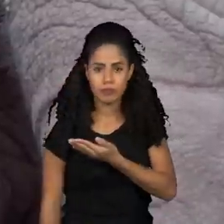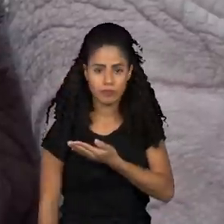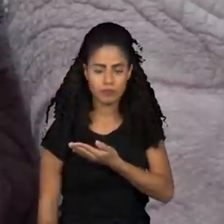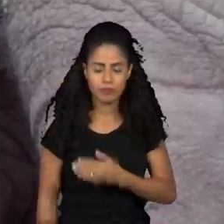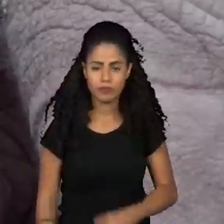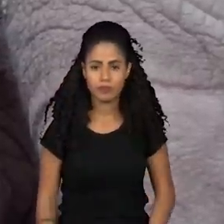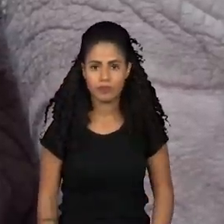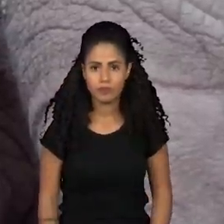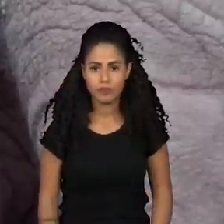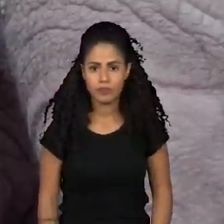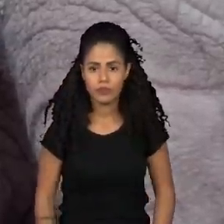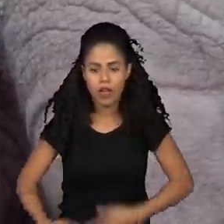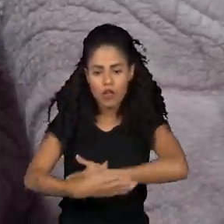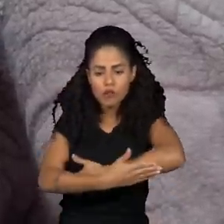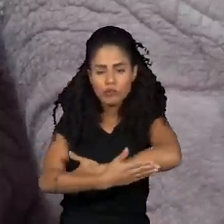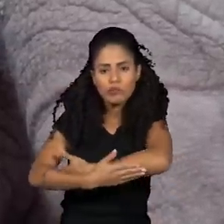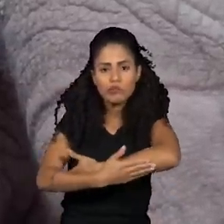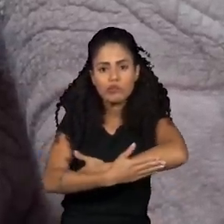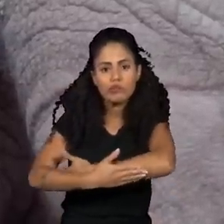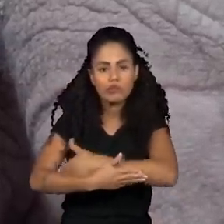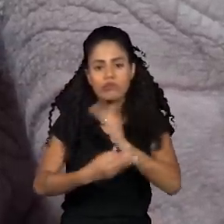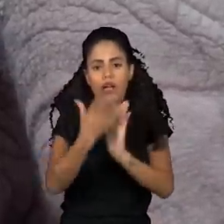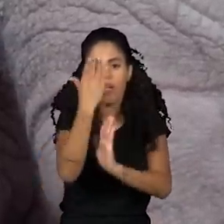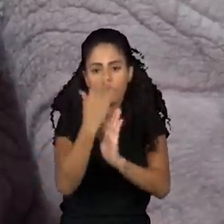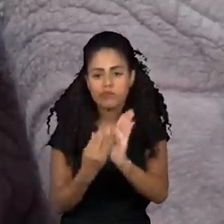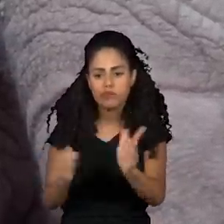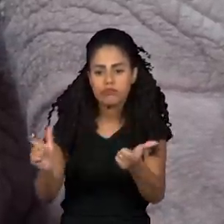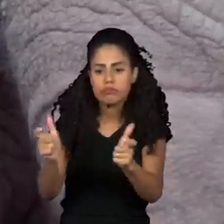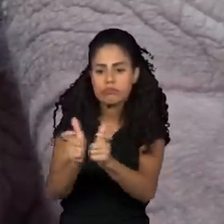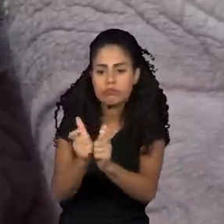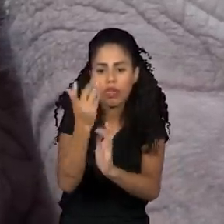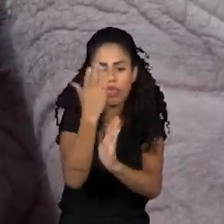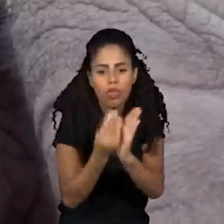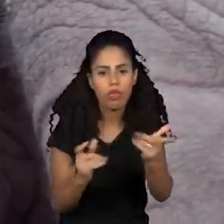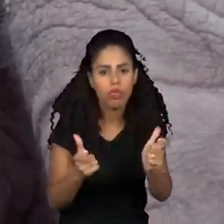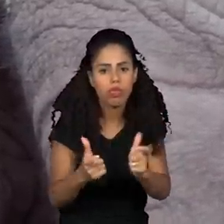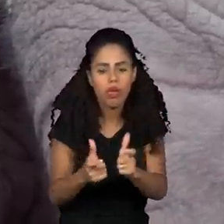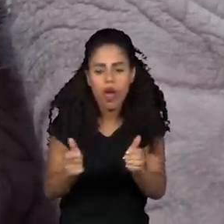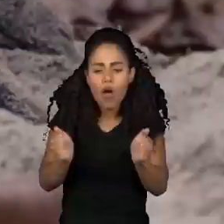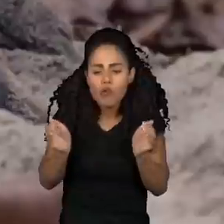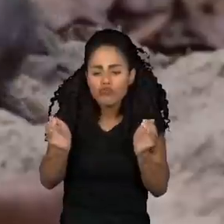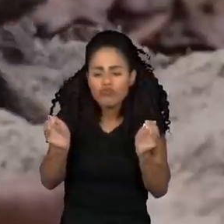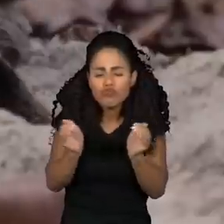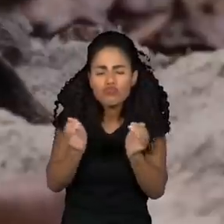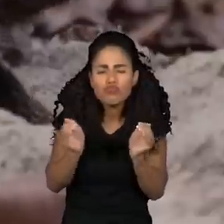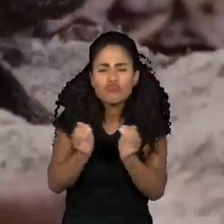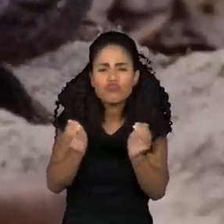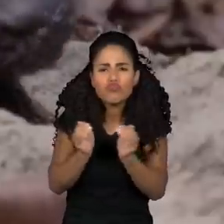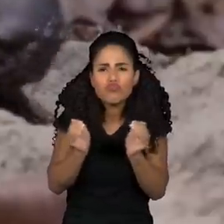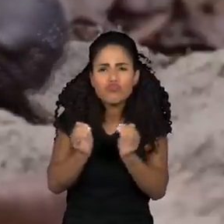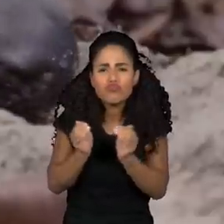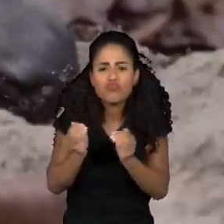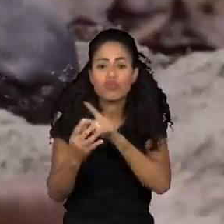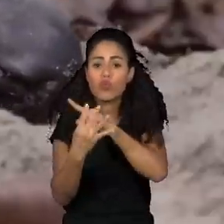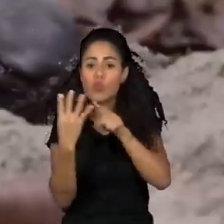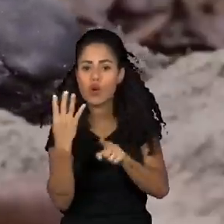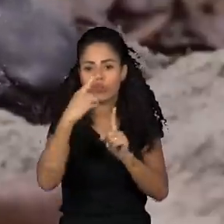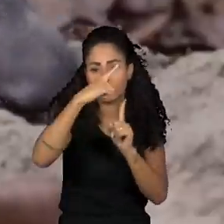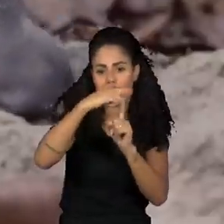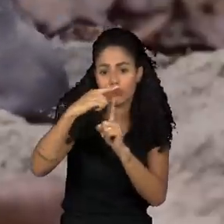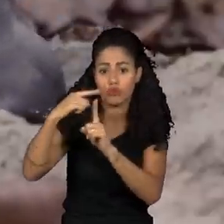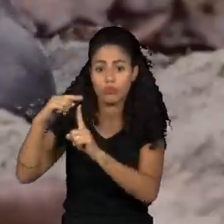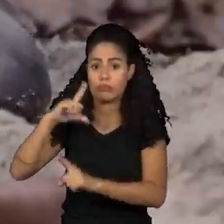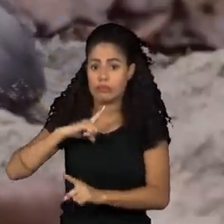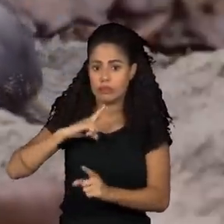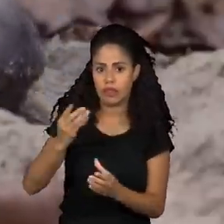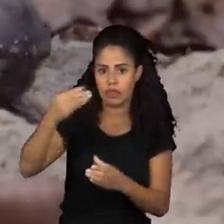O bebê, ameaçado de extinção, é considerado o menor e mais peludo das quatro espécies de rinocerontes do